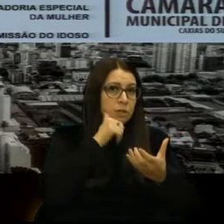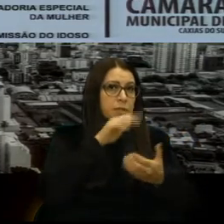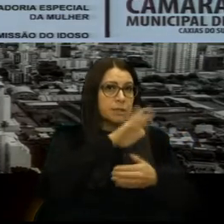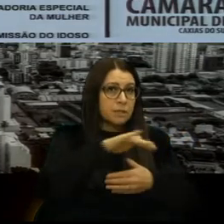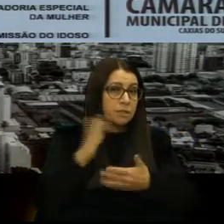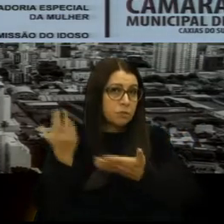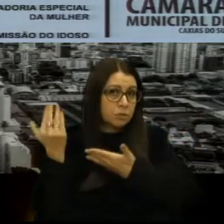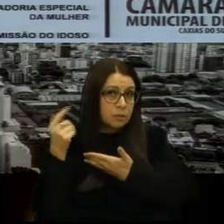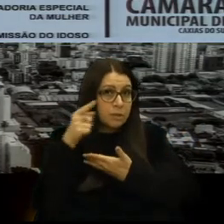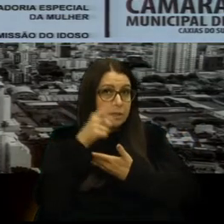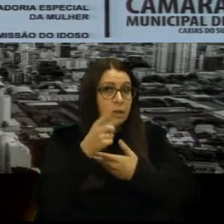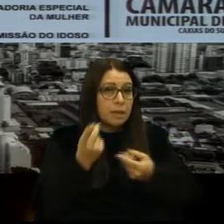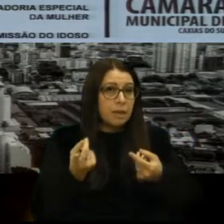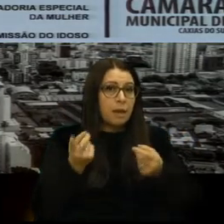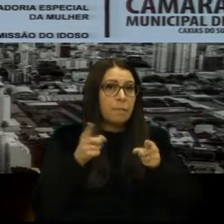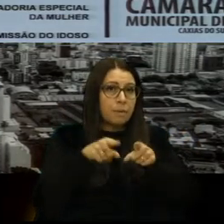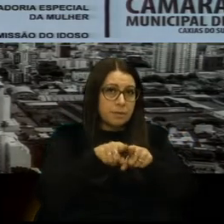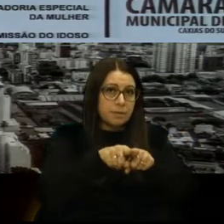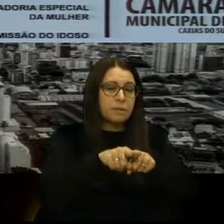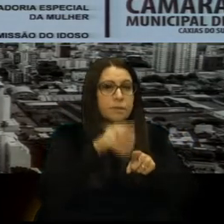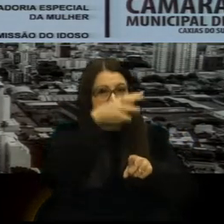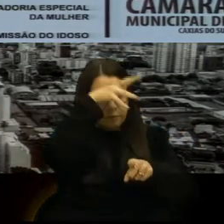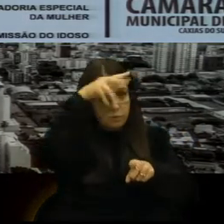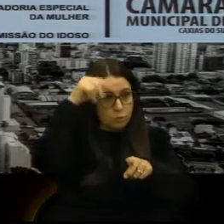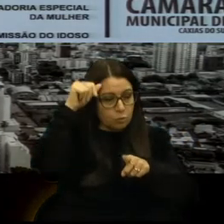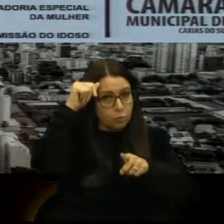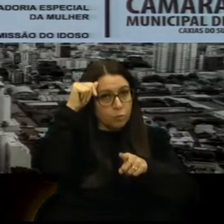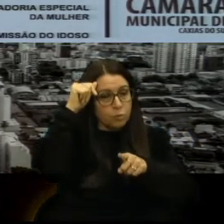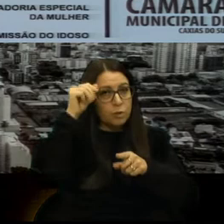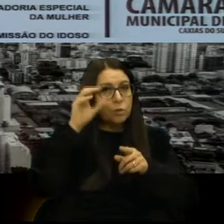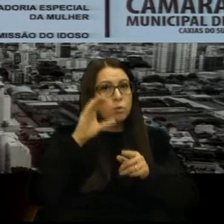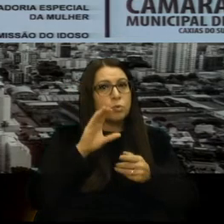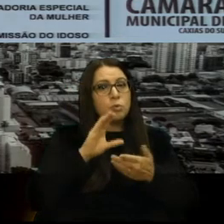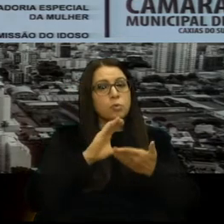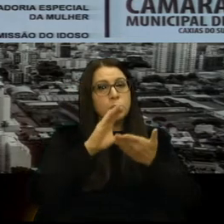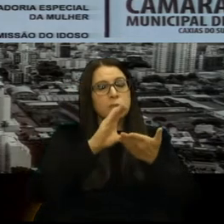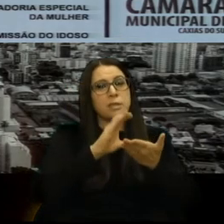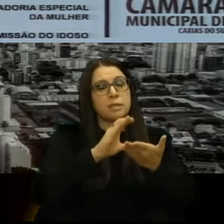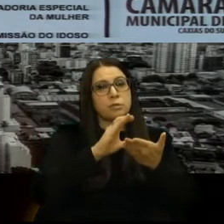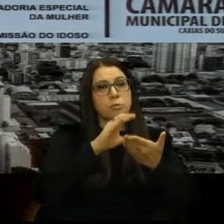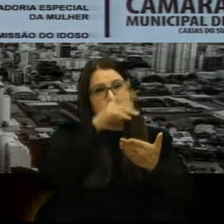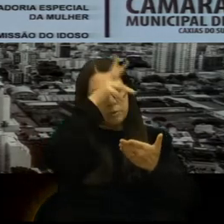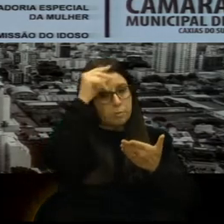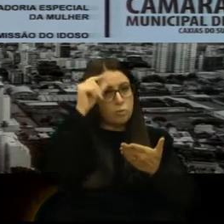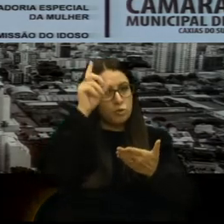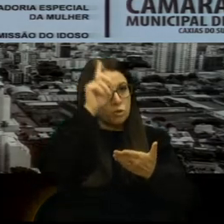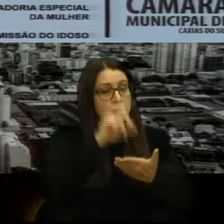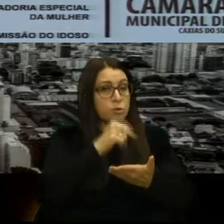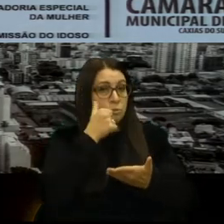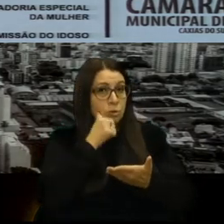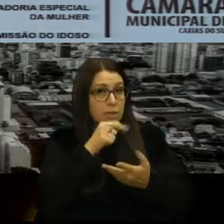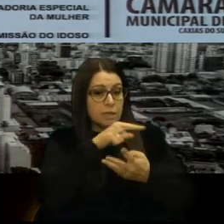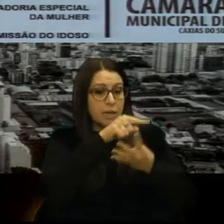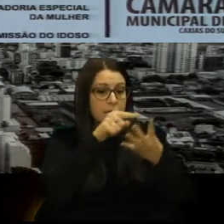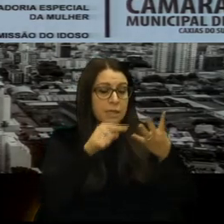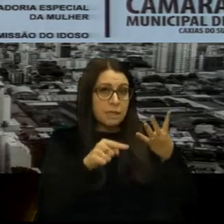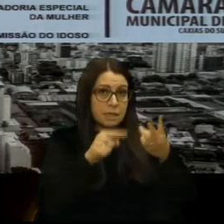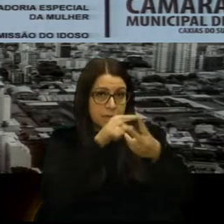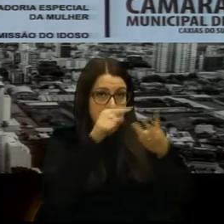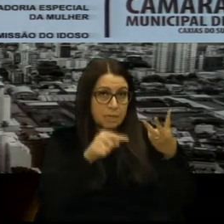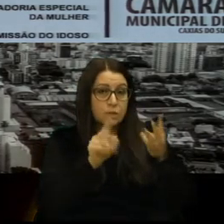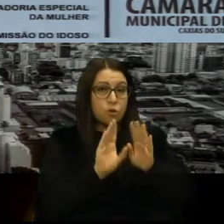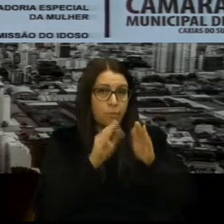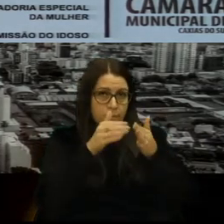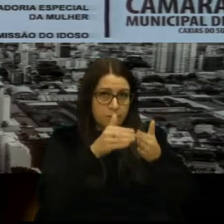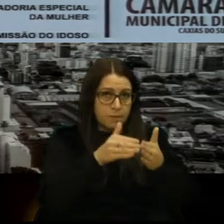Então, gente tem a parceria da Prefeitura de Caxias do Sul, Conselho Municipal de Direitos da Mulher e as três, então, comissões, a Frente